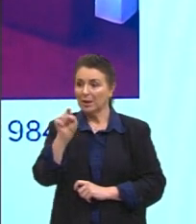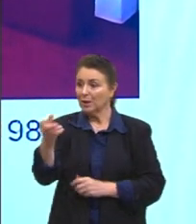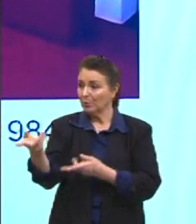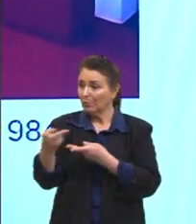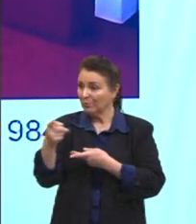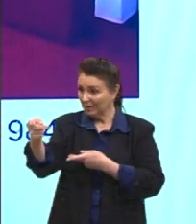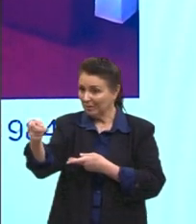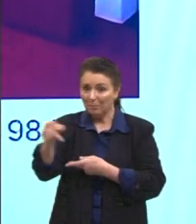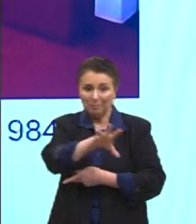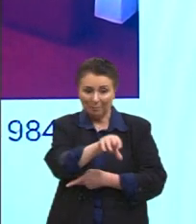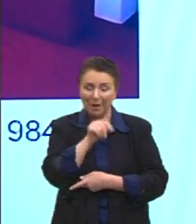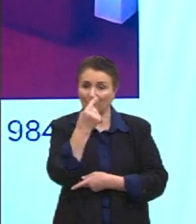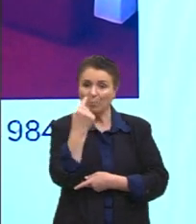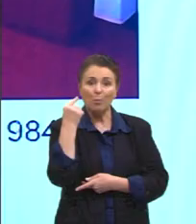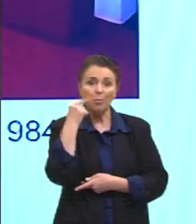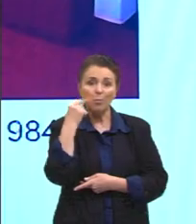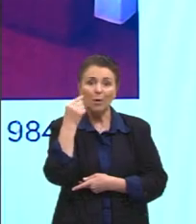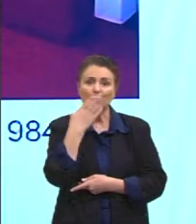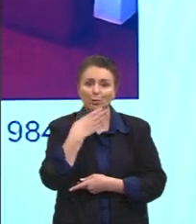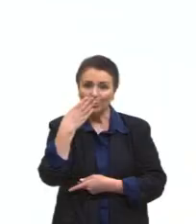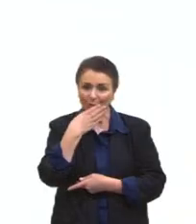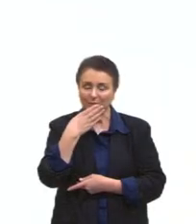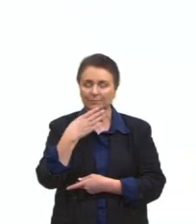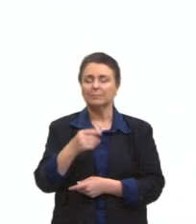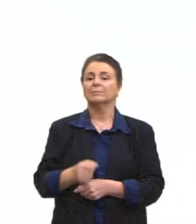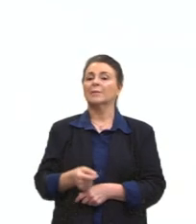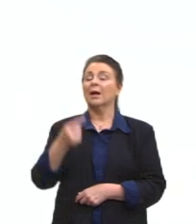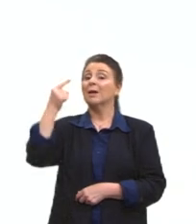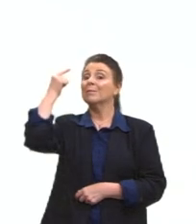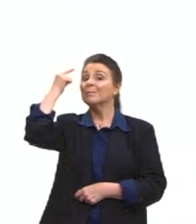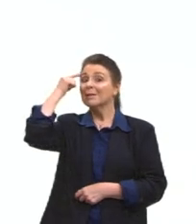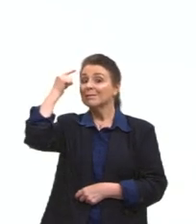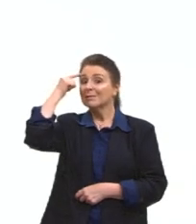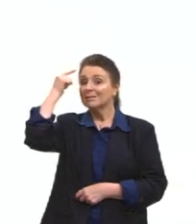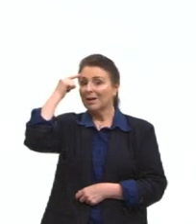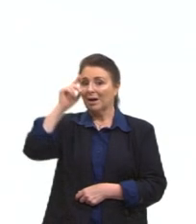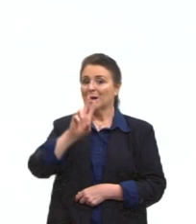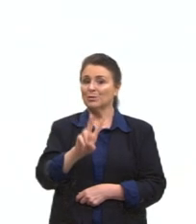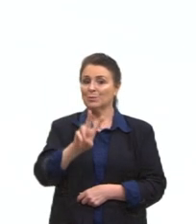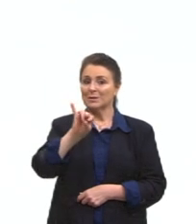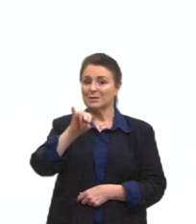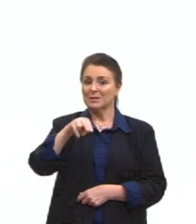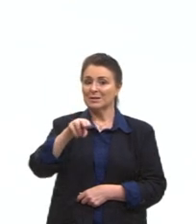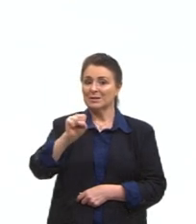bala, né, é muito reflexivo, assim, essas duas obras, essas duas instalações.